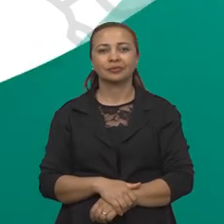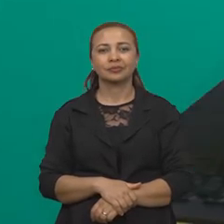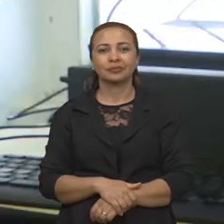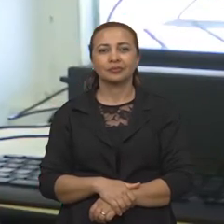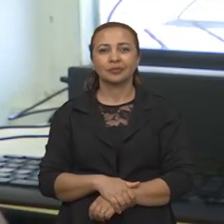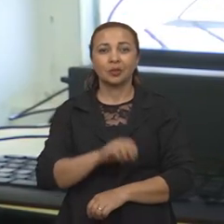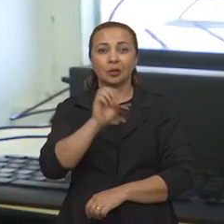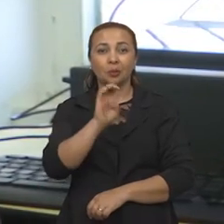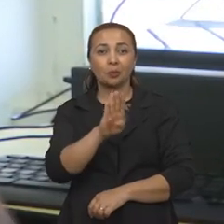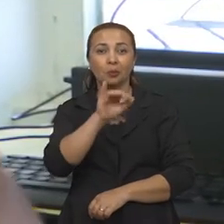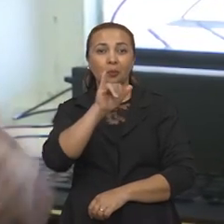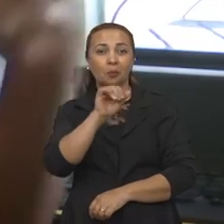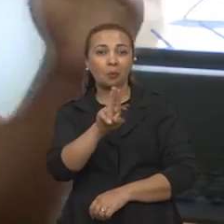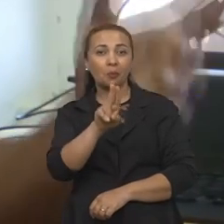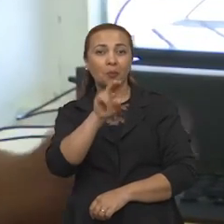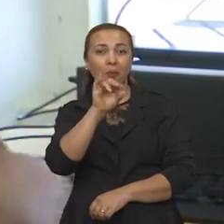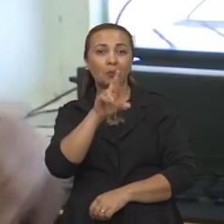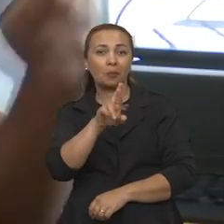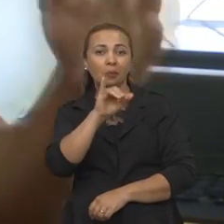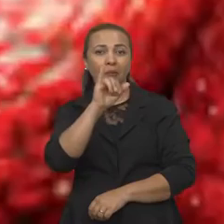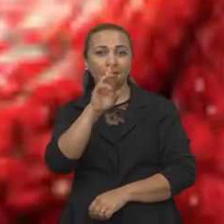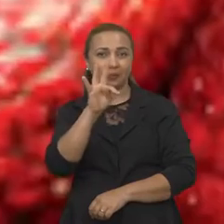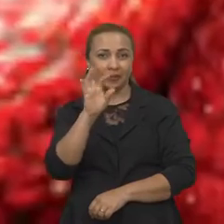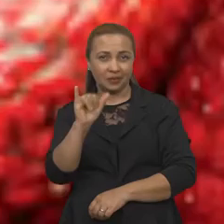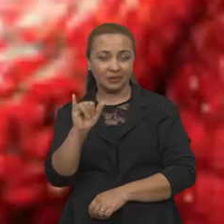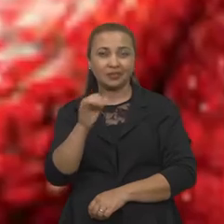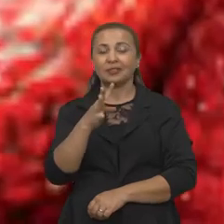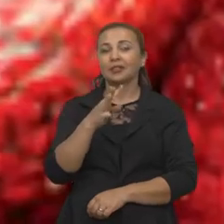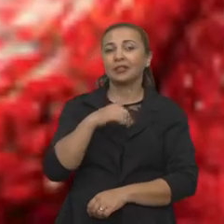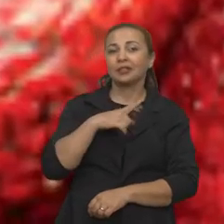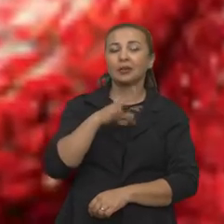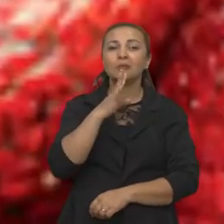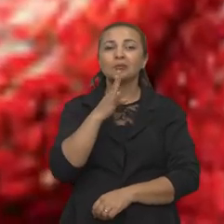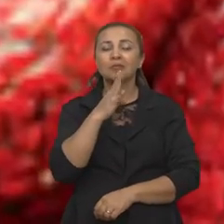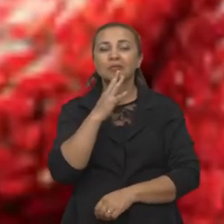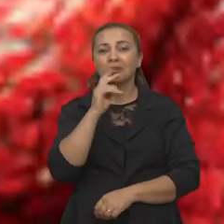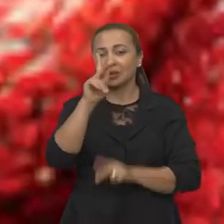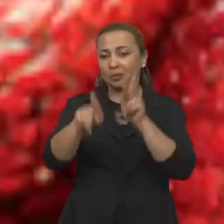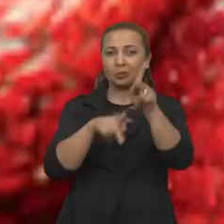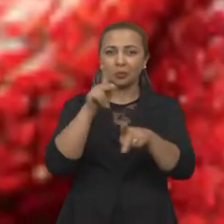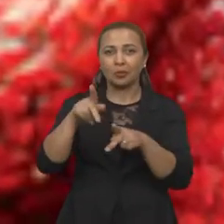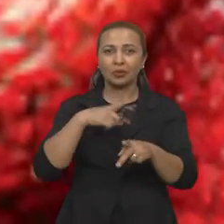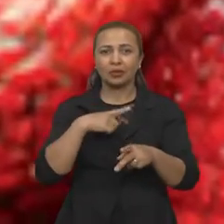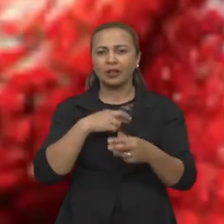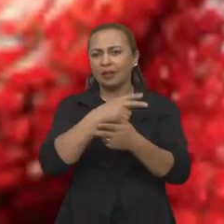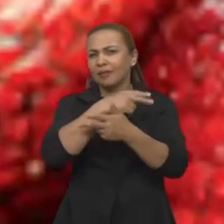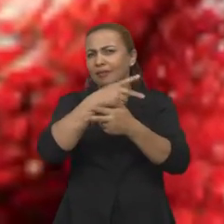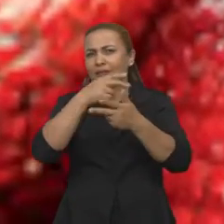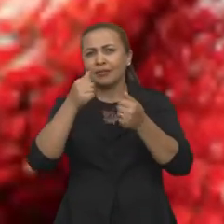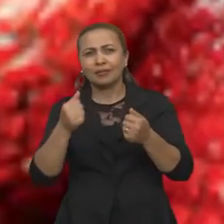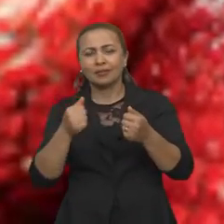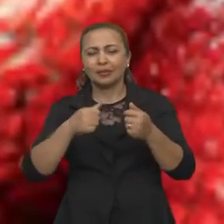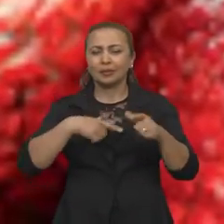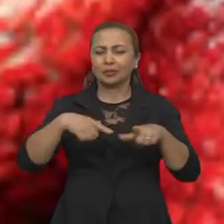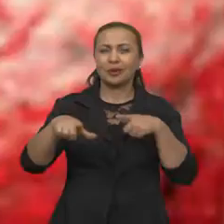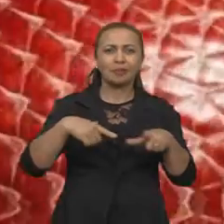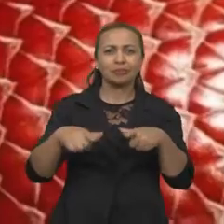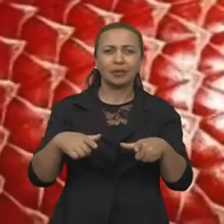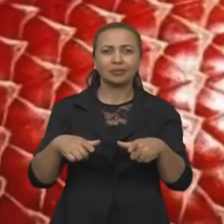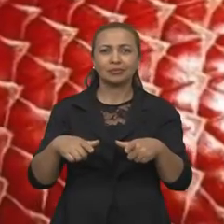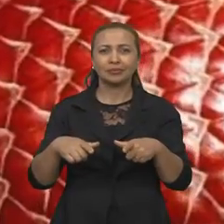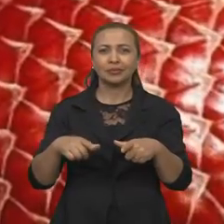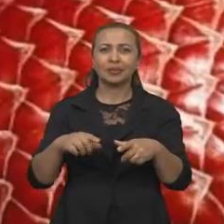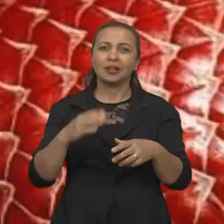O Buriti tem um conhecimento da população que o Buriti tem em funções antioxidantes.